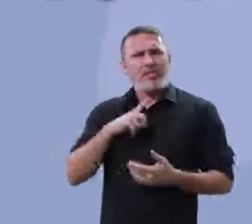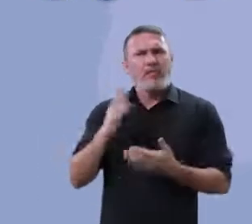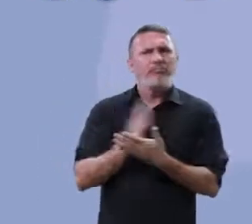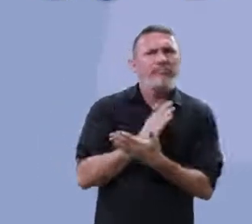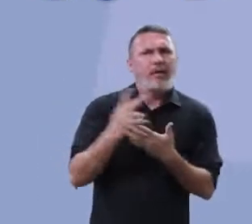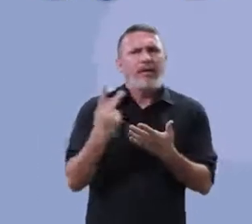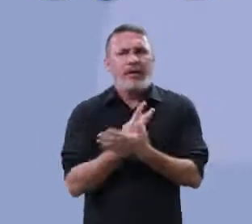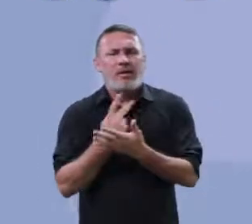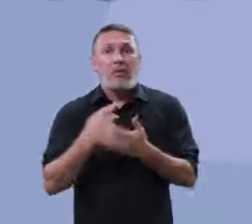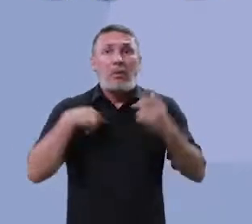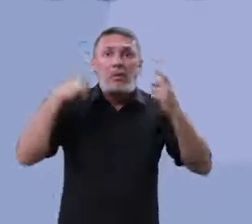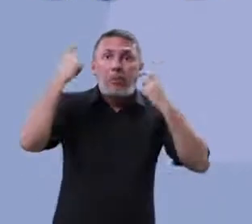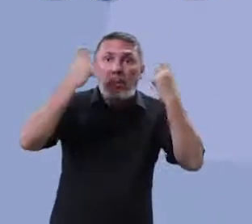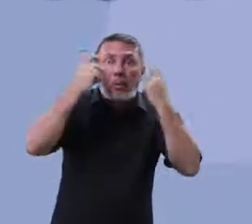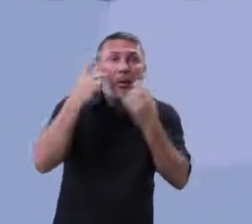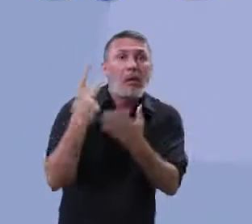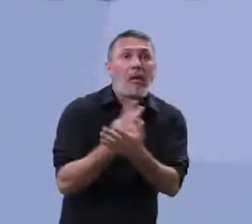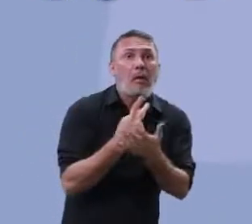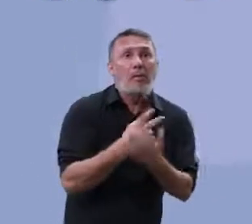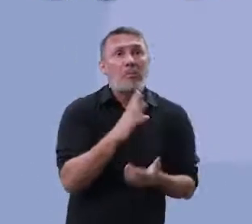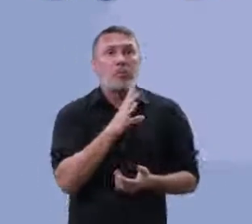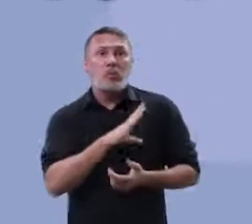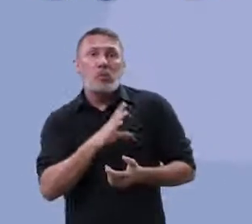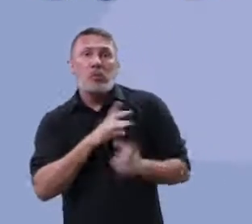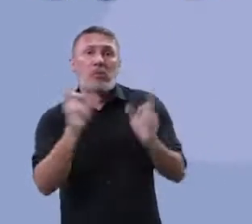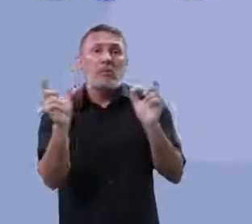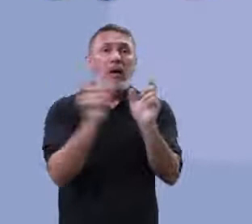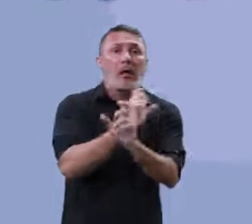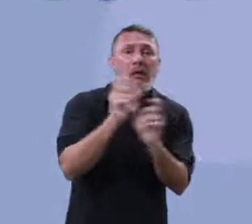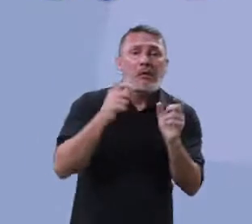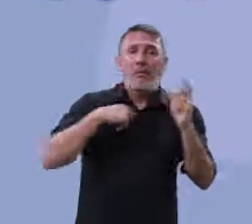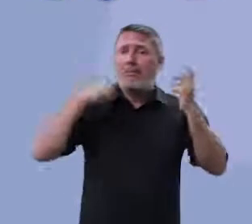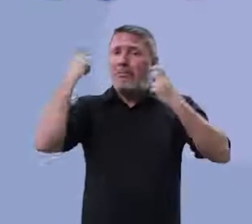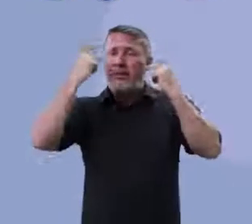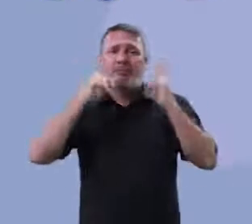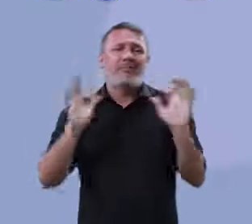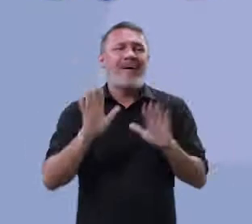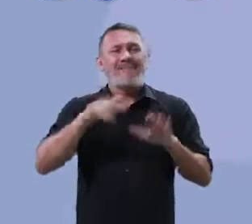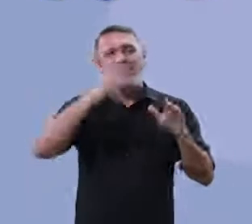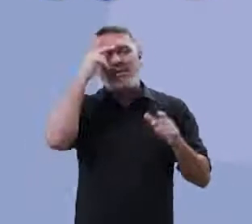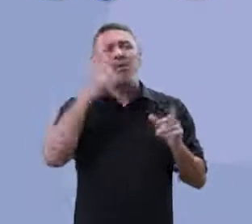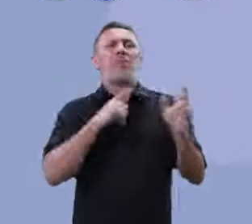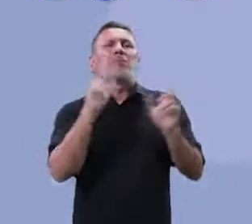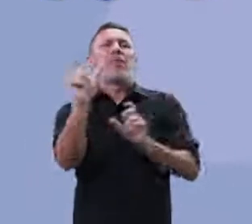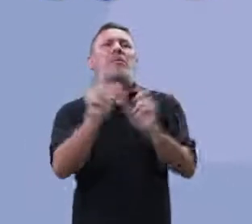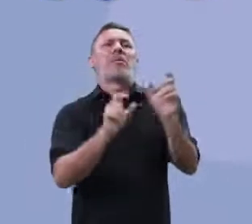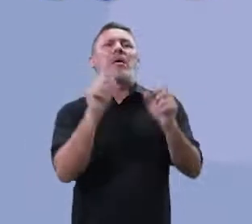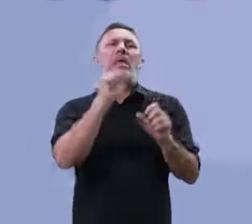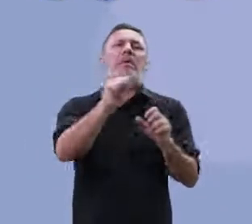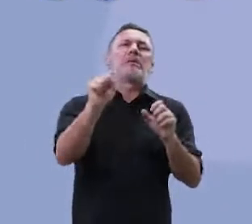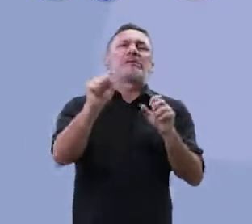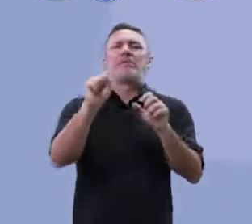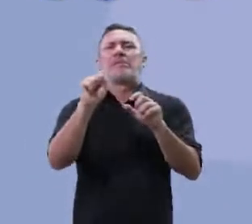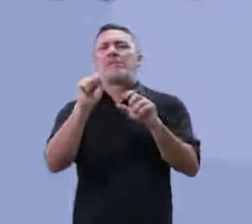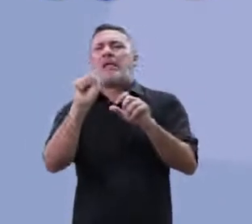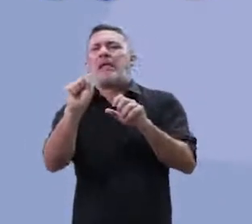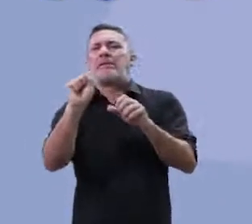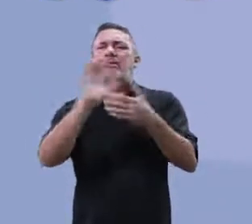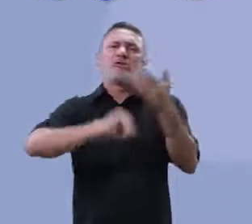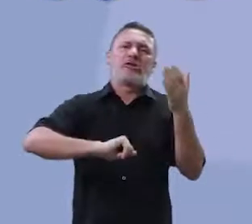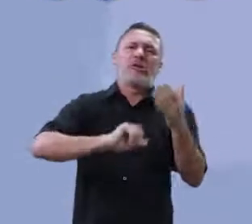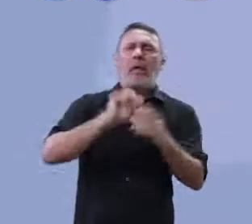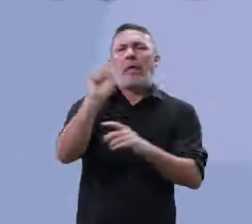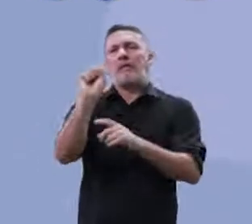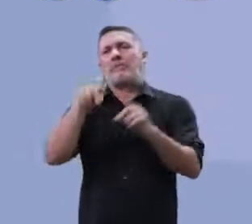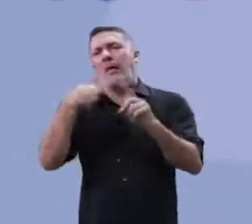nesse momento, eu não estou olhando erros de ortografia. Às vezes, o cara errou ali, escreveu com S, não colocou